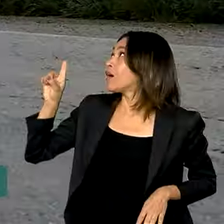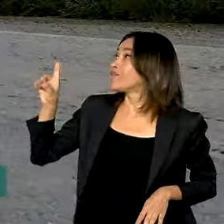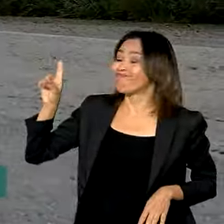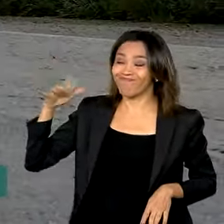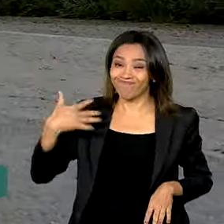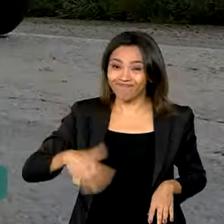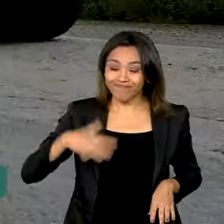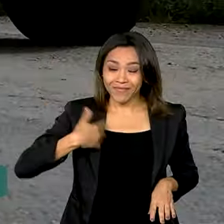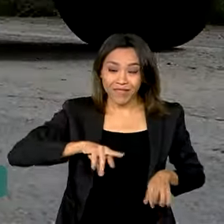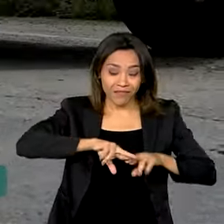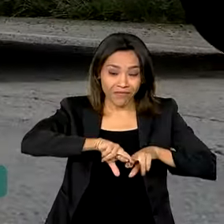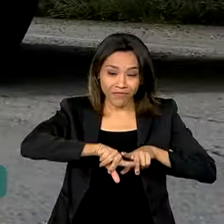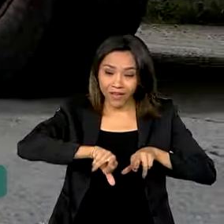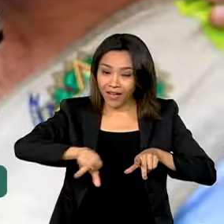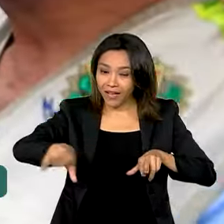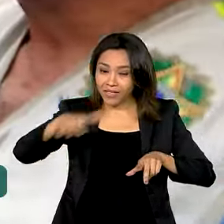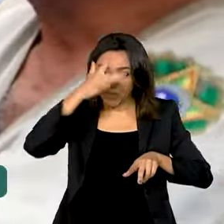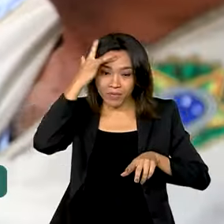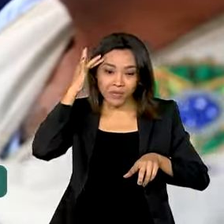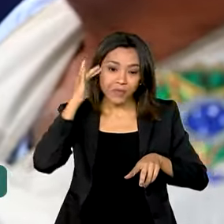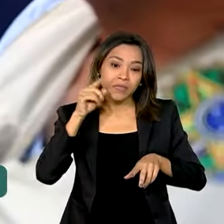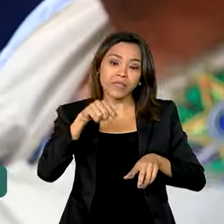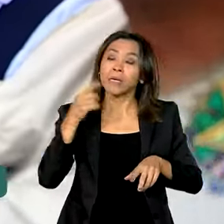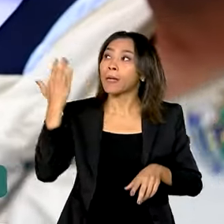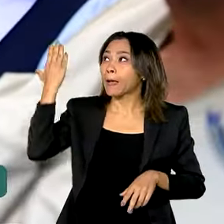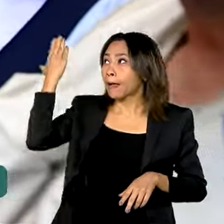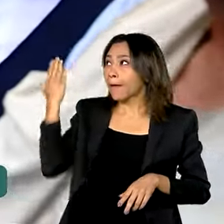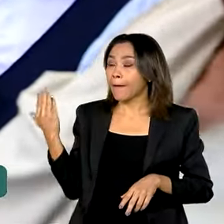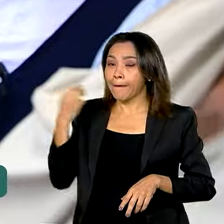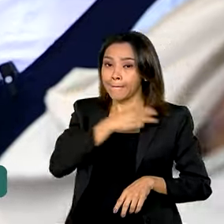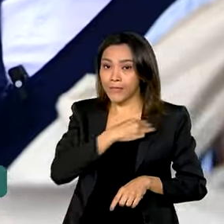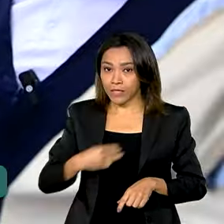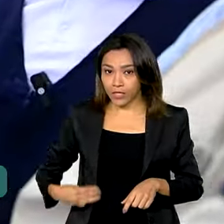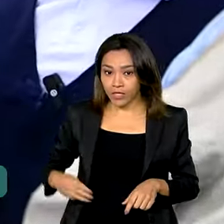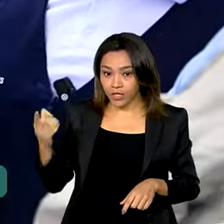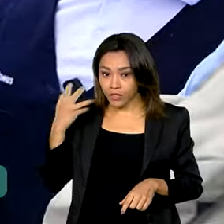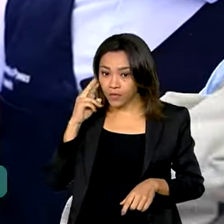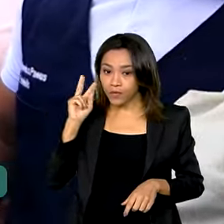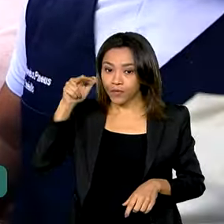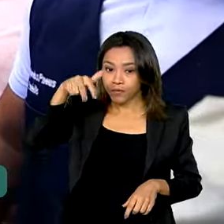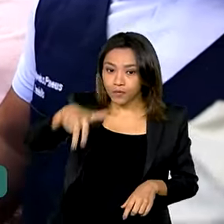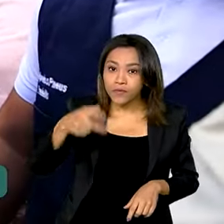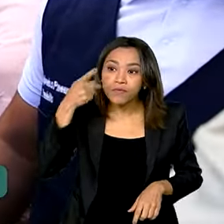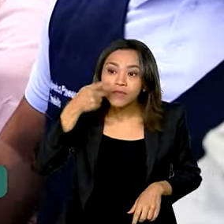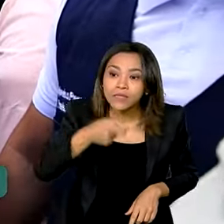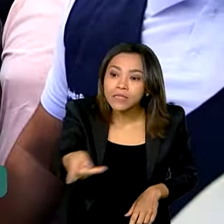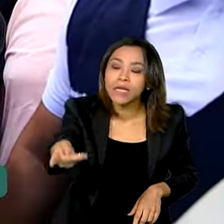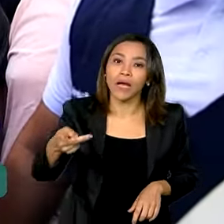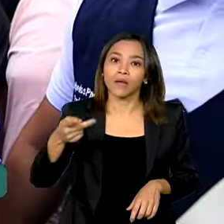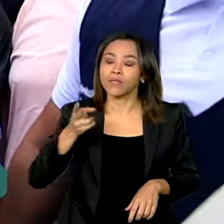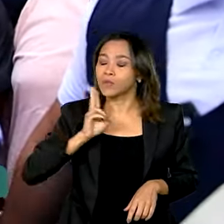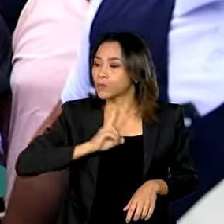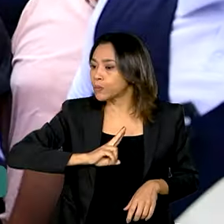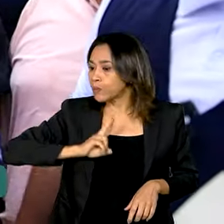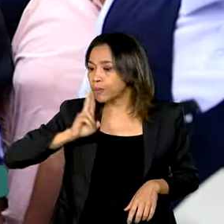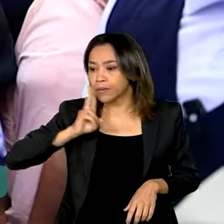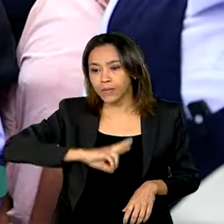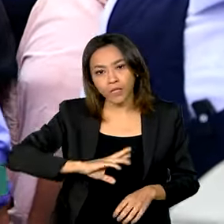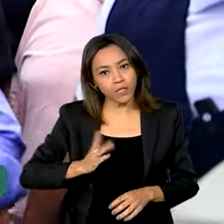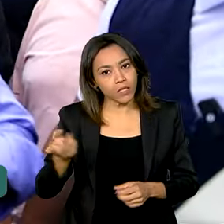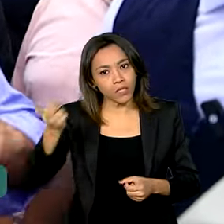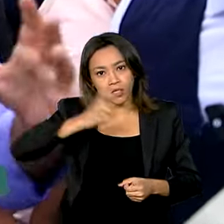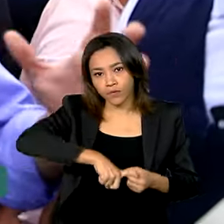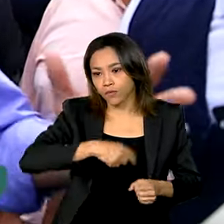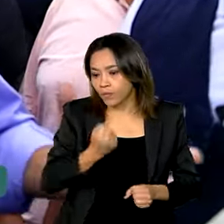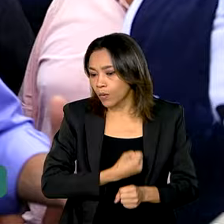deslocamento de milhares de pessoas. Ministros do governo federal visitaram a região e falaram sobre o início imediato das obras de